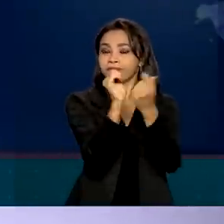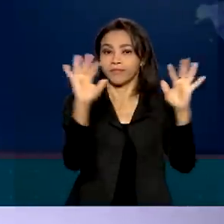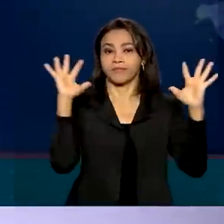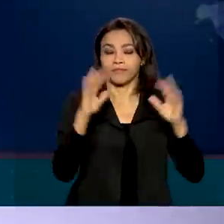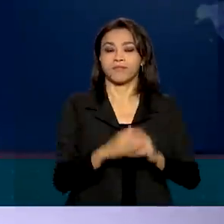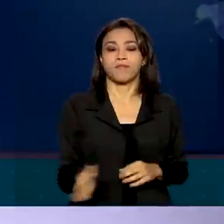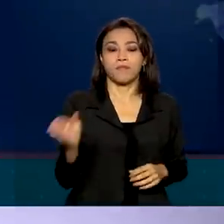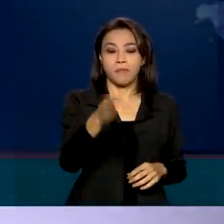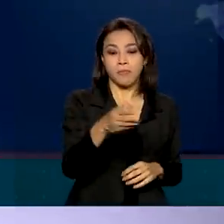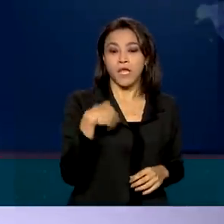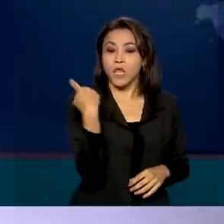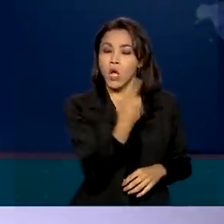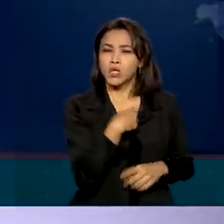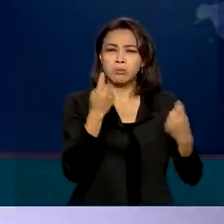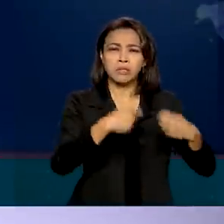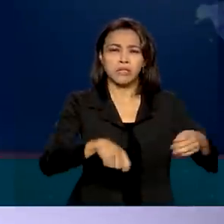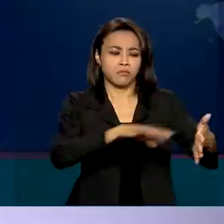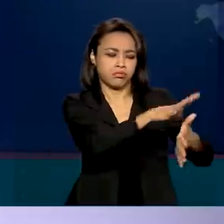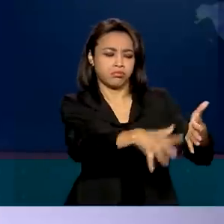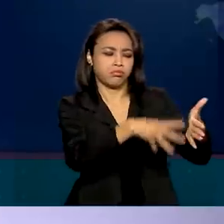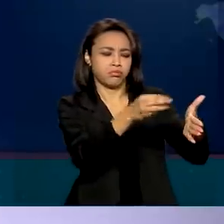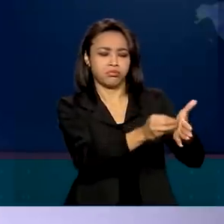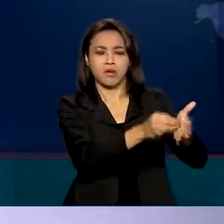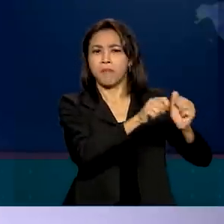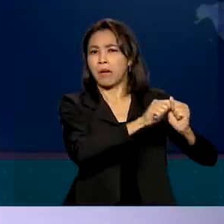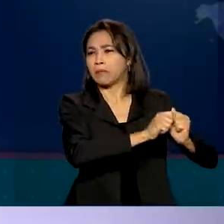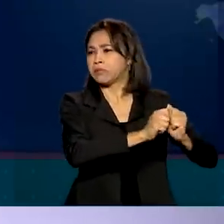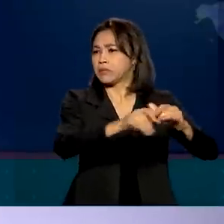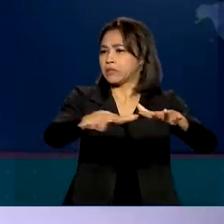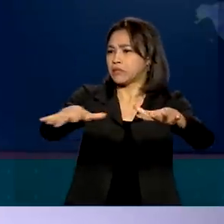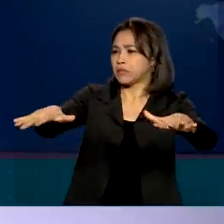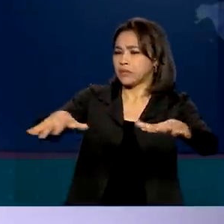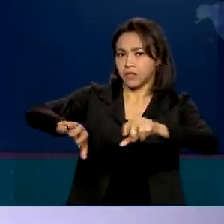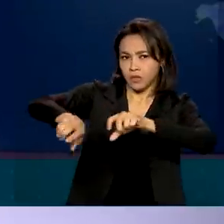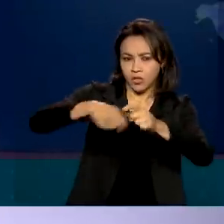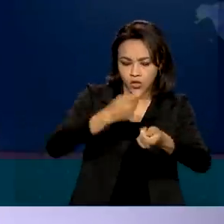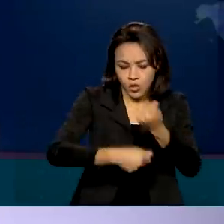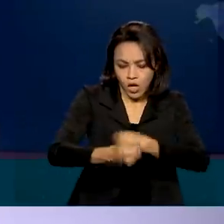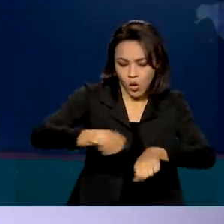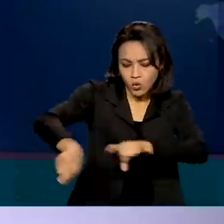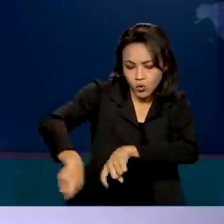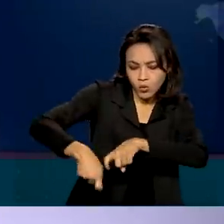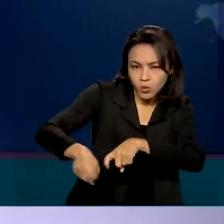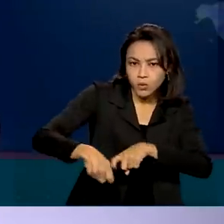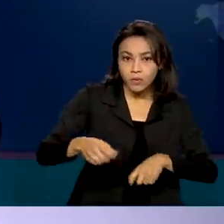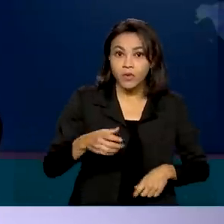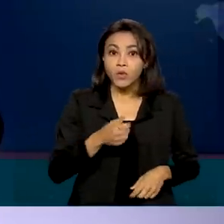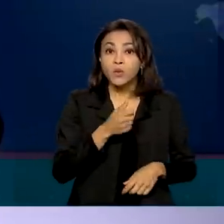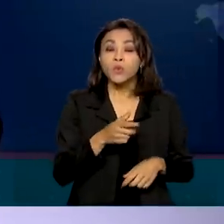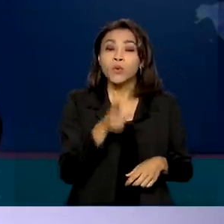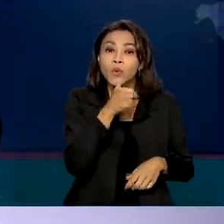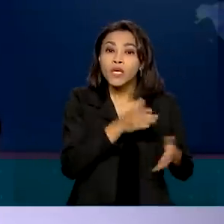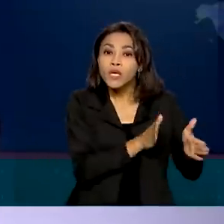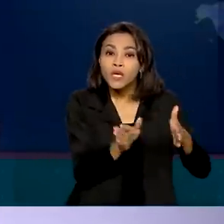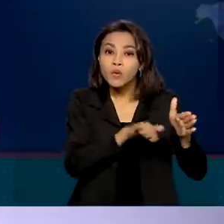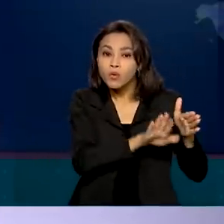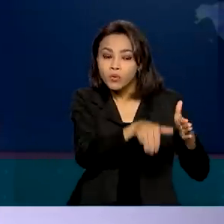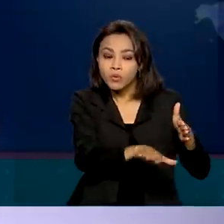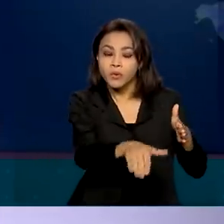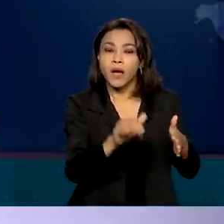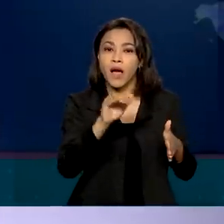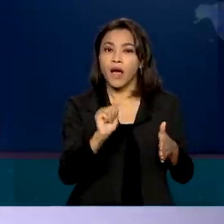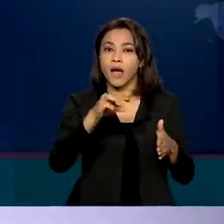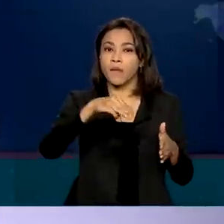amazônica para expandir nosso agronegócio. Somente no bioma amazônico, 84